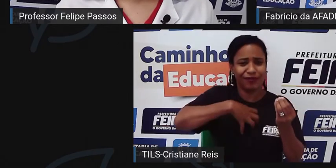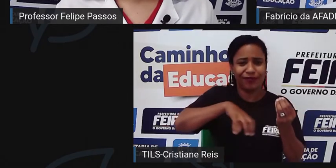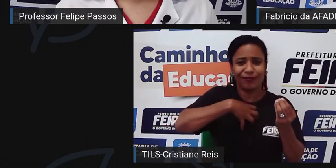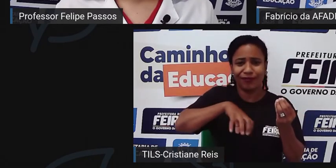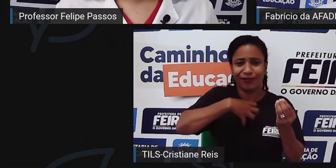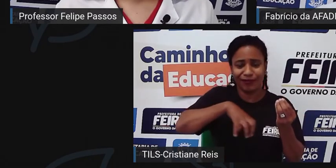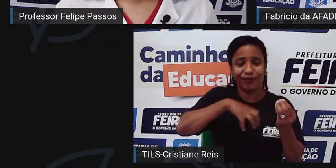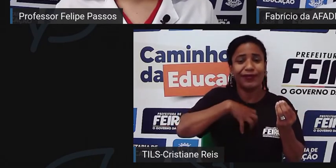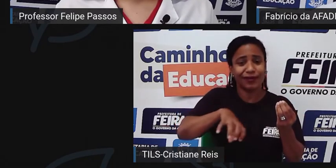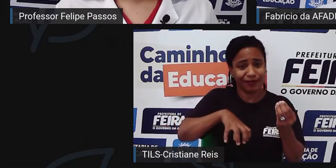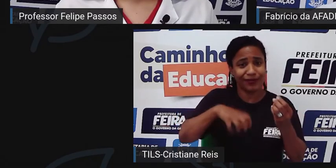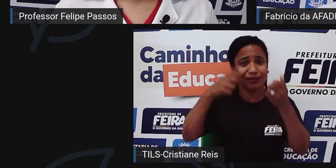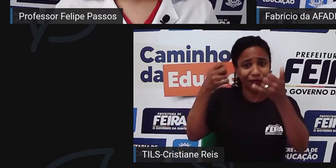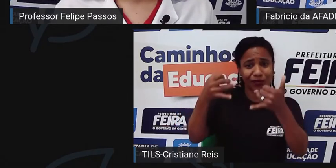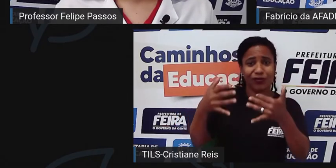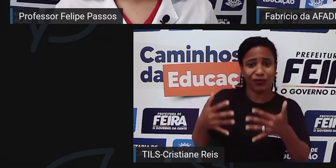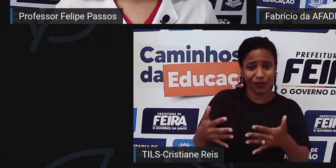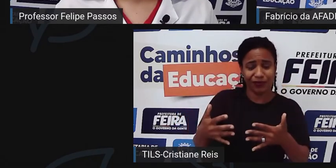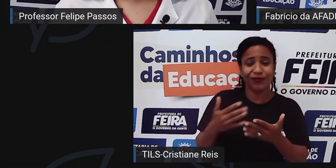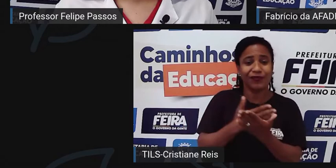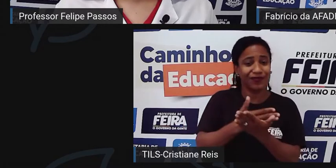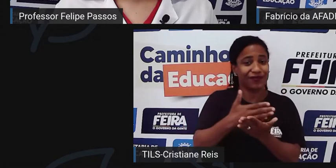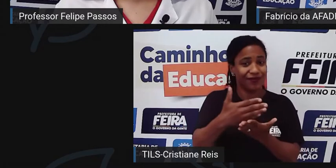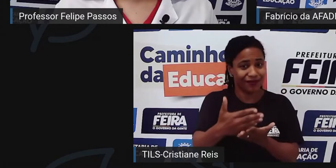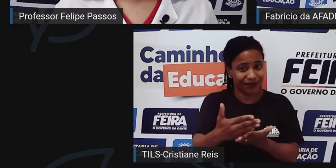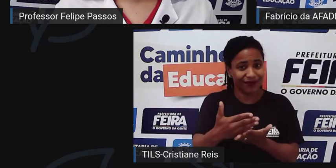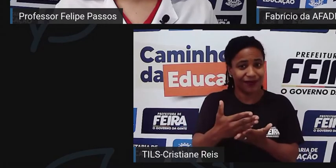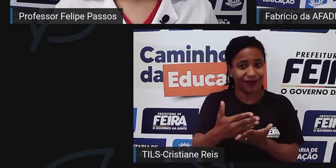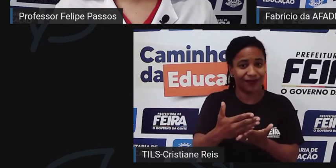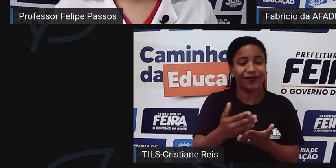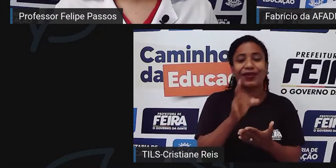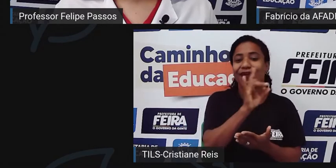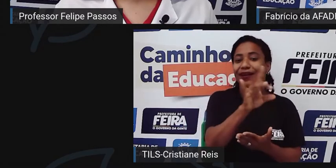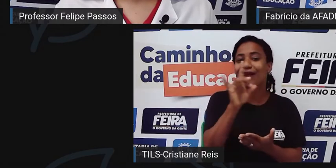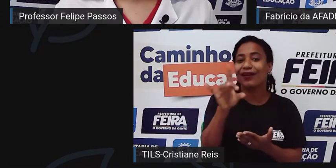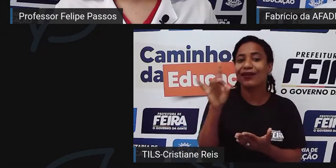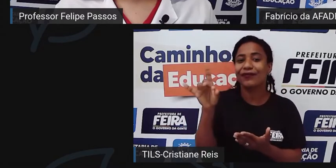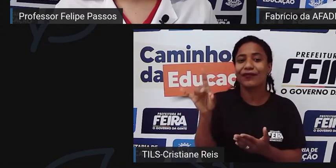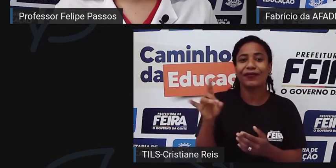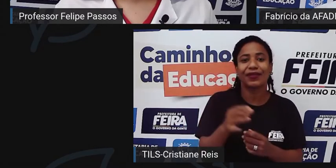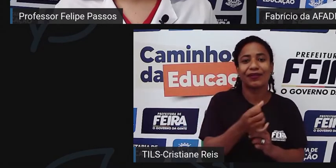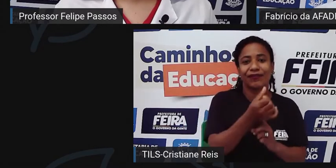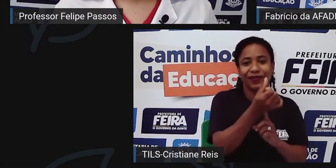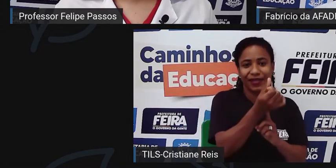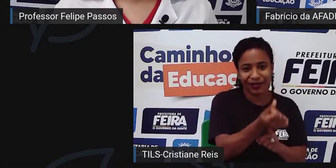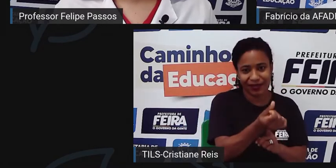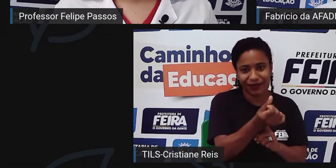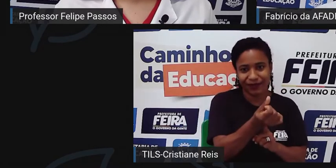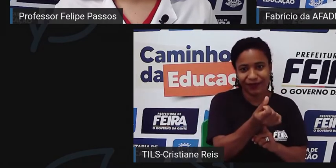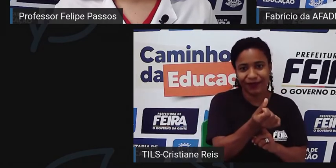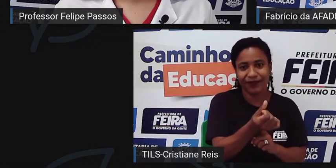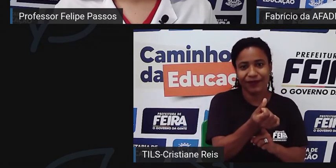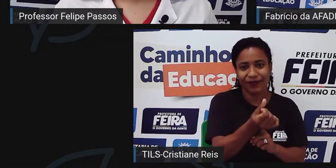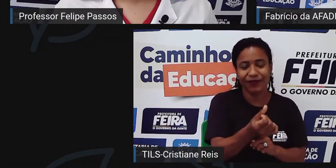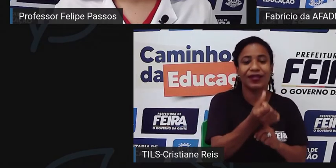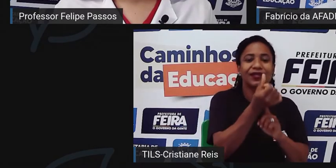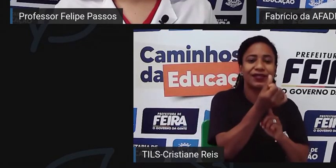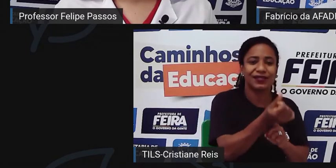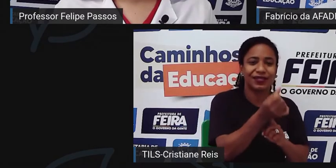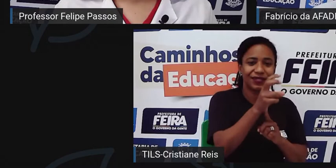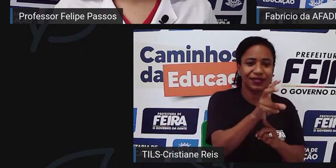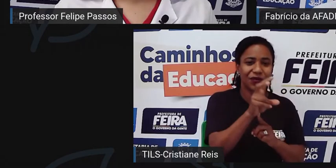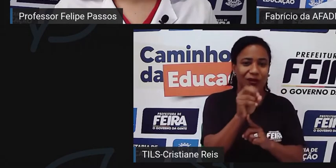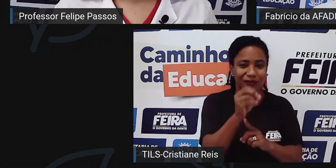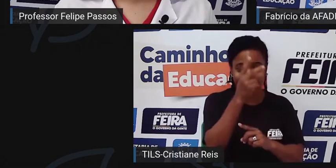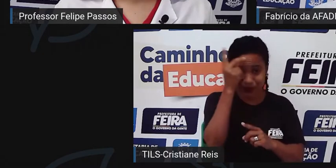falou, Felipe, no início, para cada 650 pessoas que